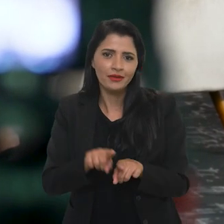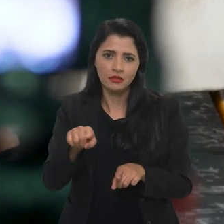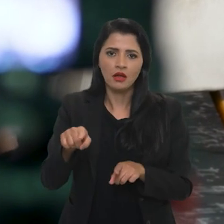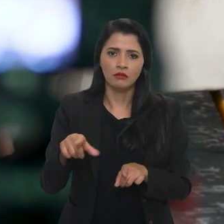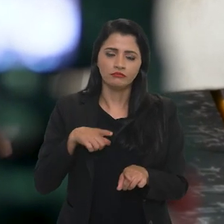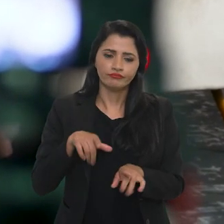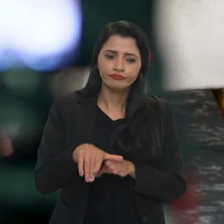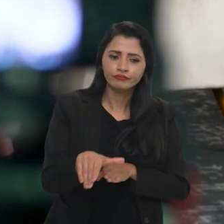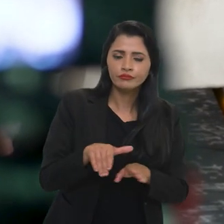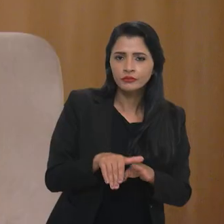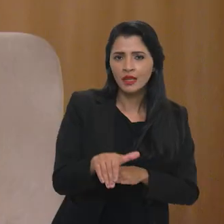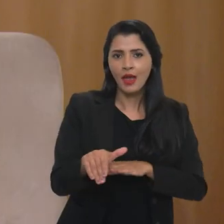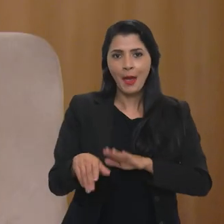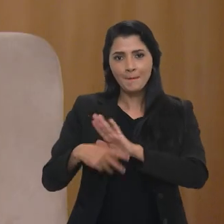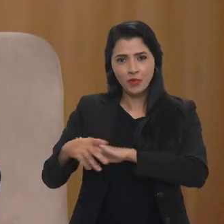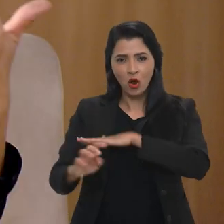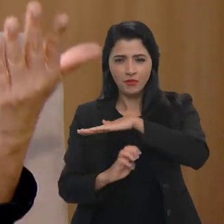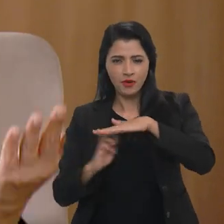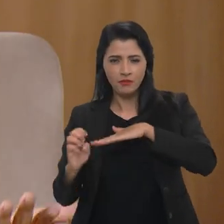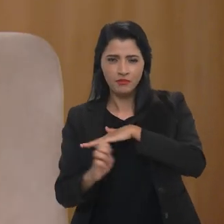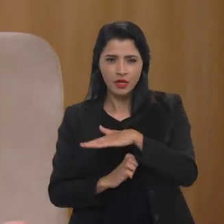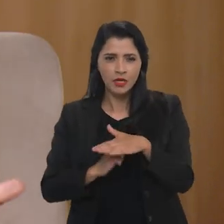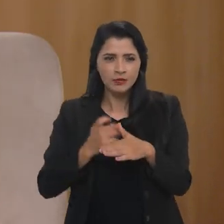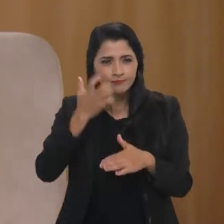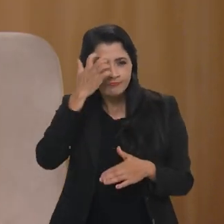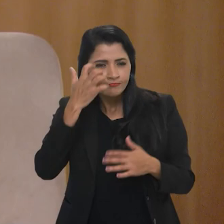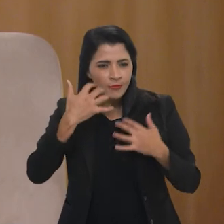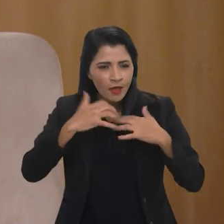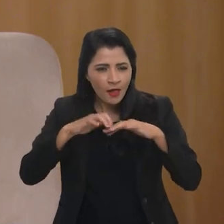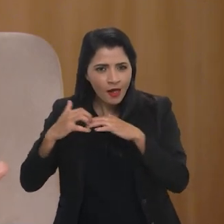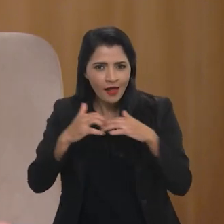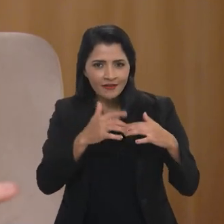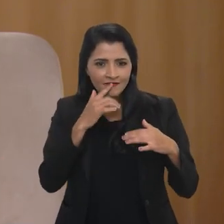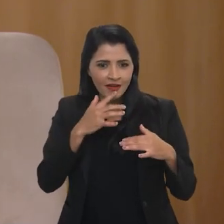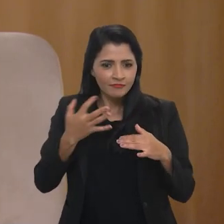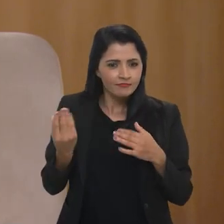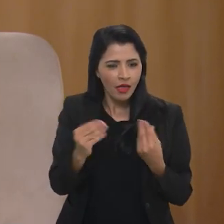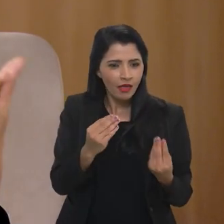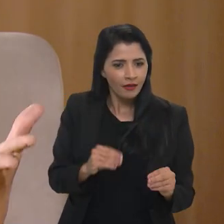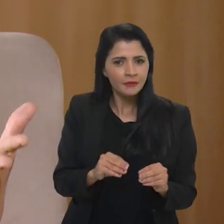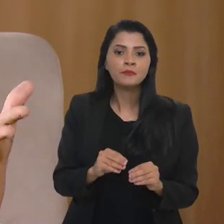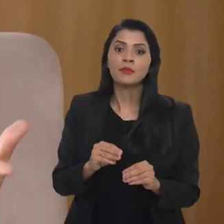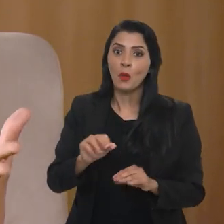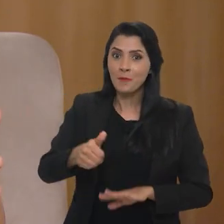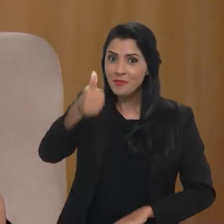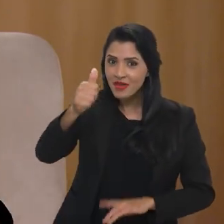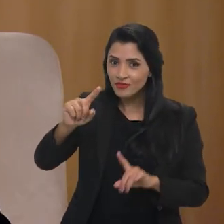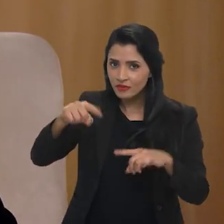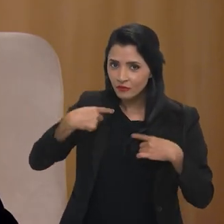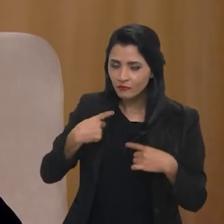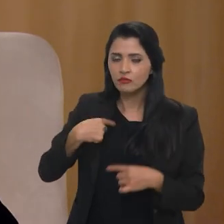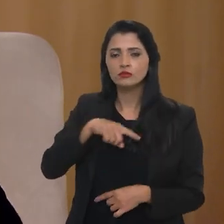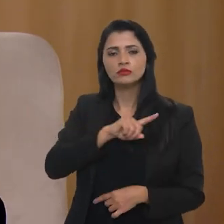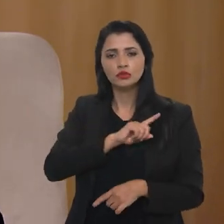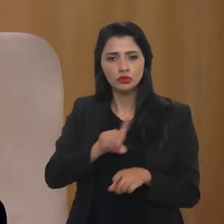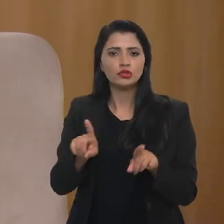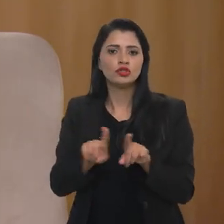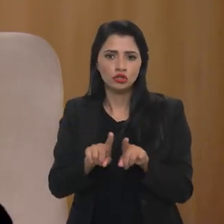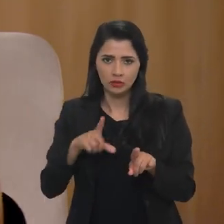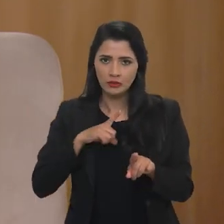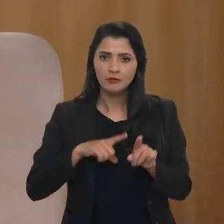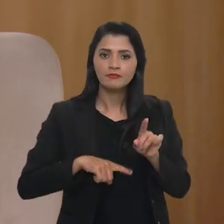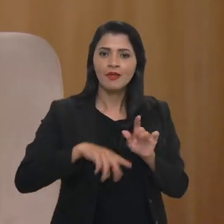mas sim, elas são orientadas, obviamente, pelas empresas que fazem esse desenvolvimento, entre outras coisas. Então, o primeiro desafio também é a gente